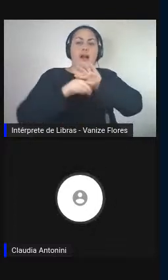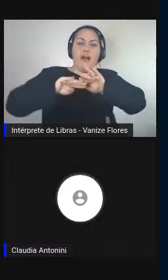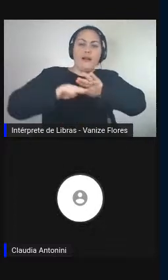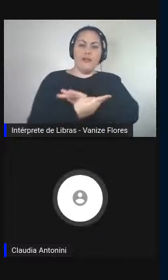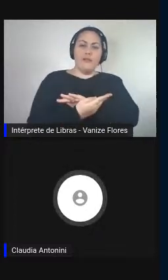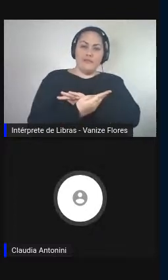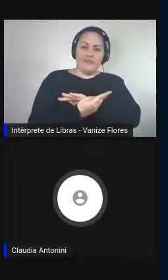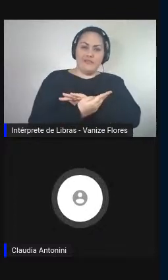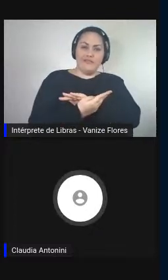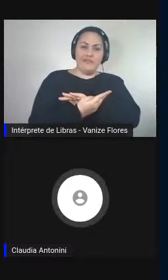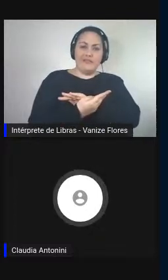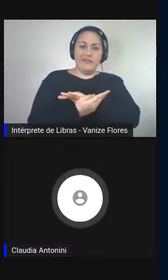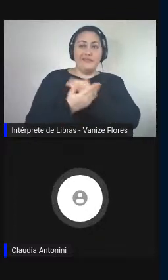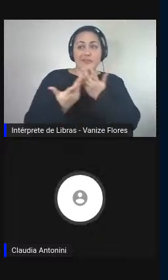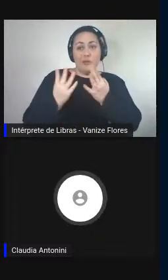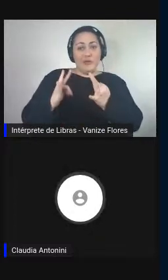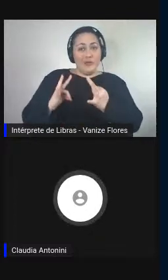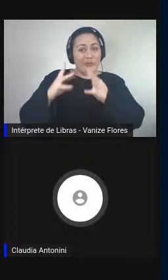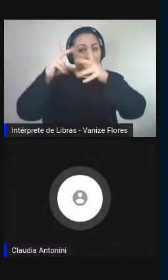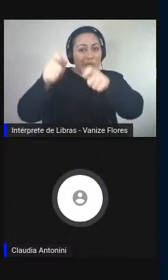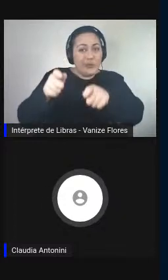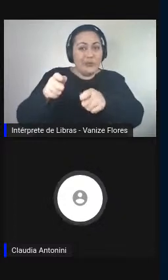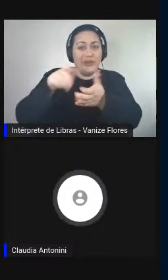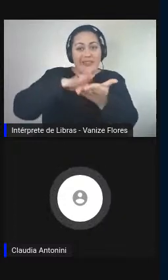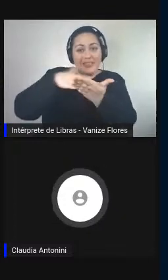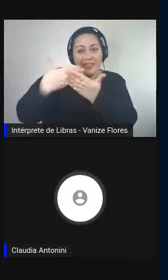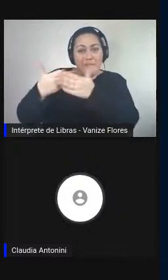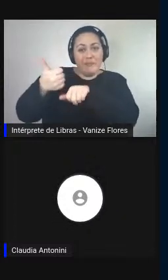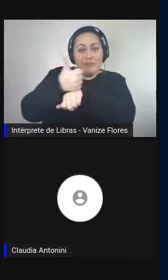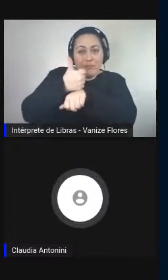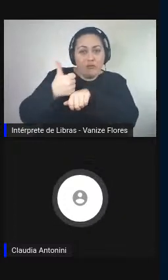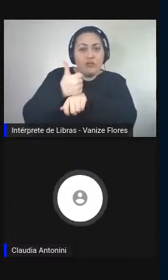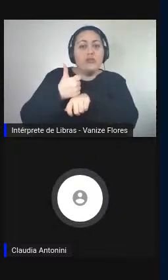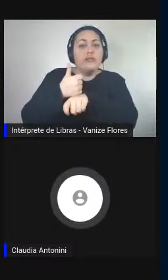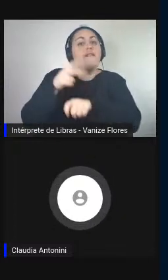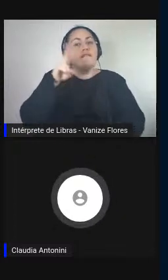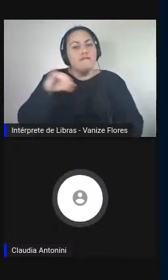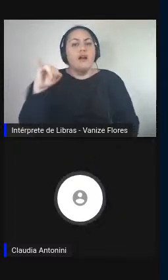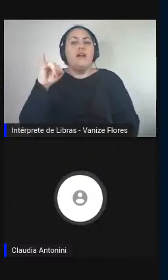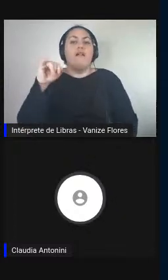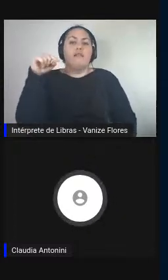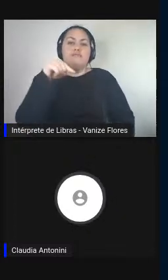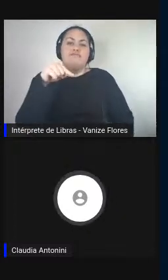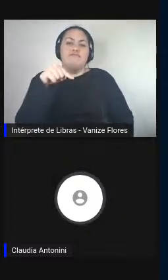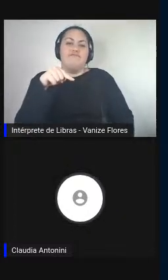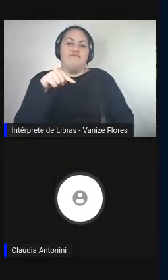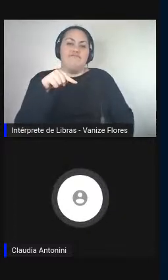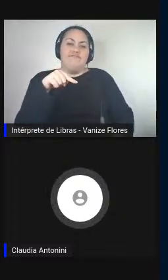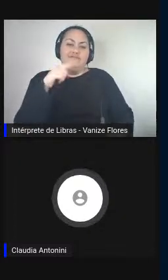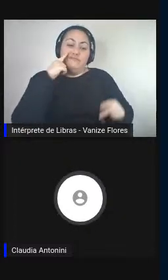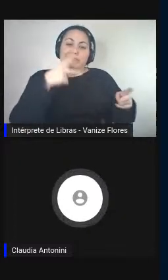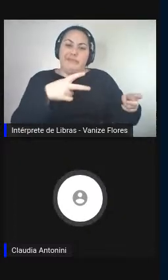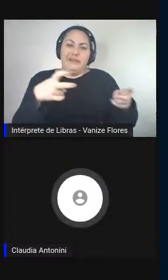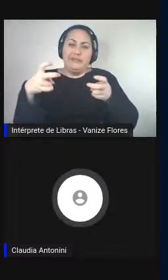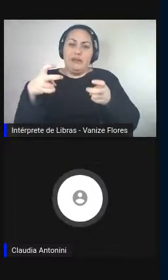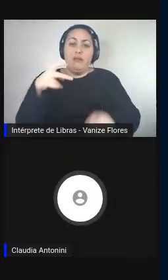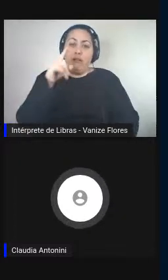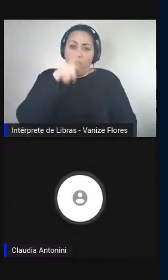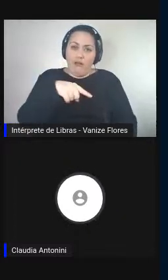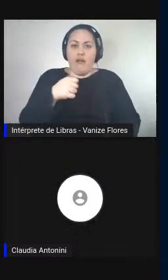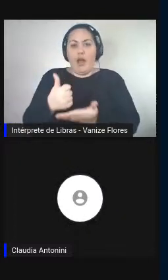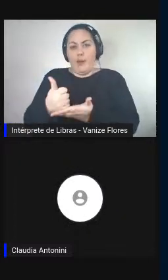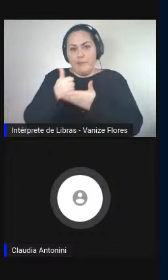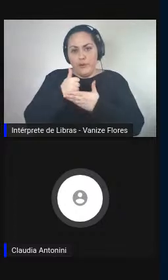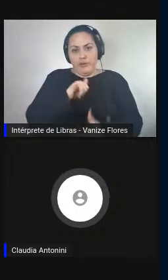os intérpretes profissionais terão que se confrontar, seja aquele de suporte da inteligência artificial, que aqueles